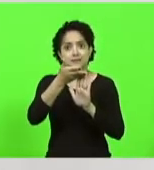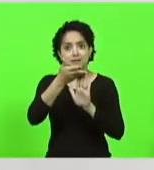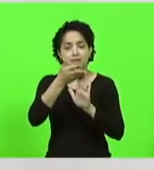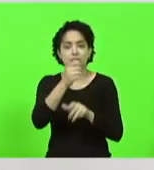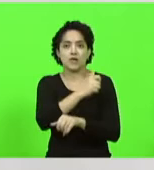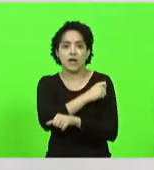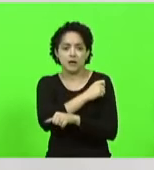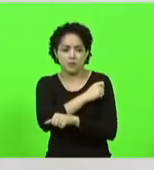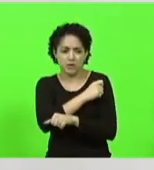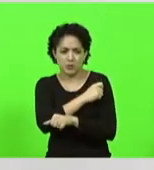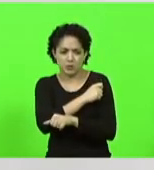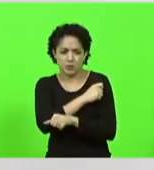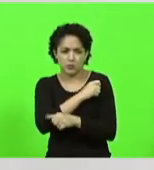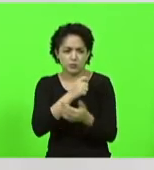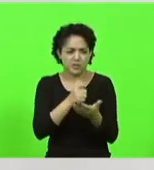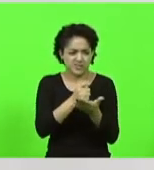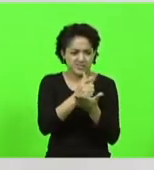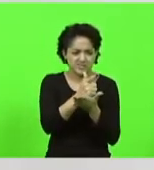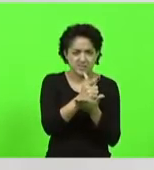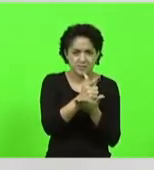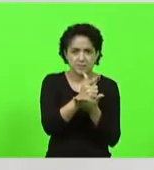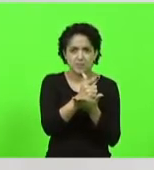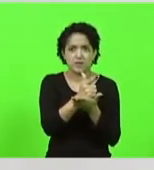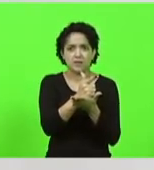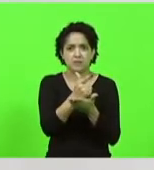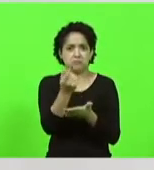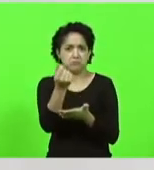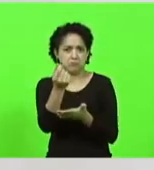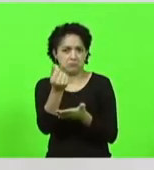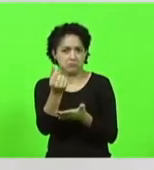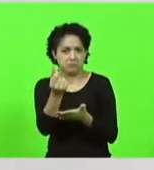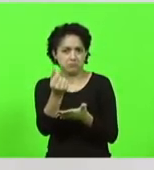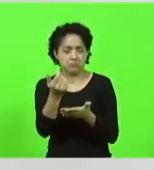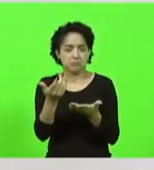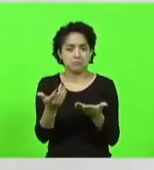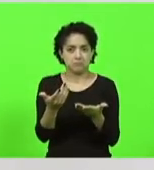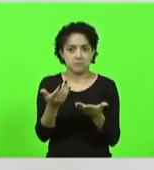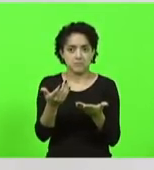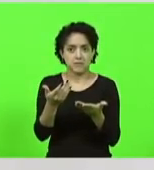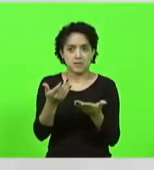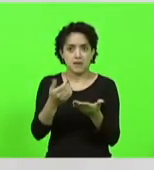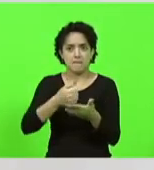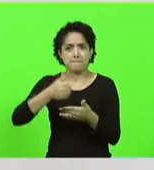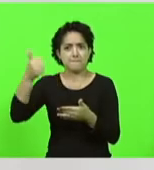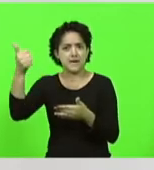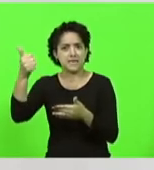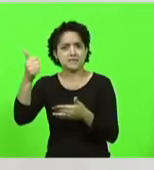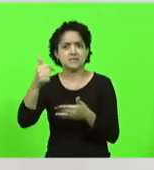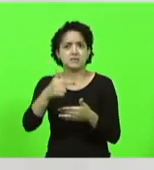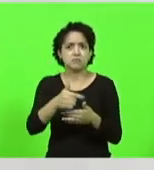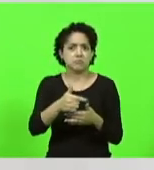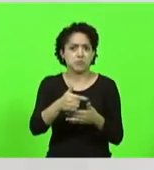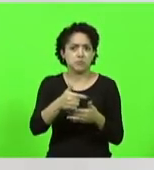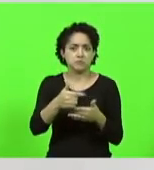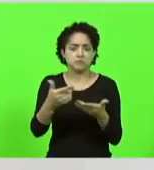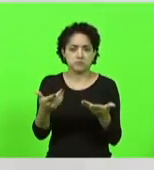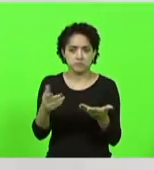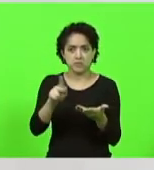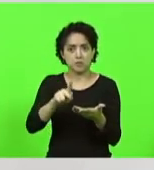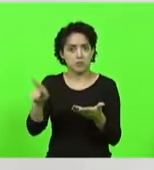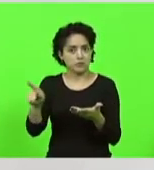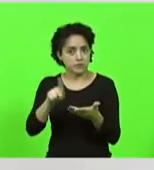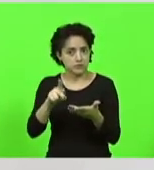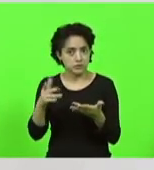receber o dobro de um doutor na educação aí pode um aluno de cadete porque vai virar